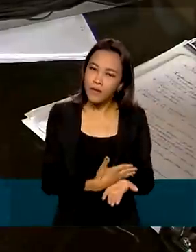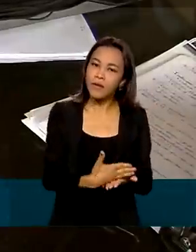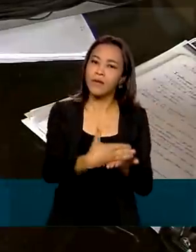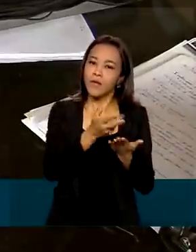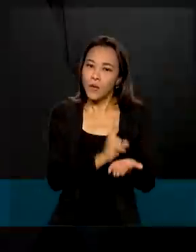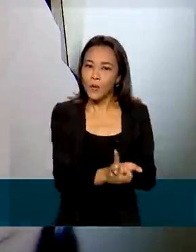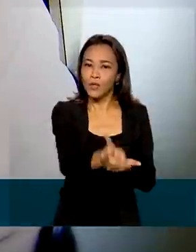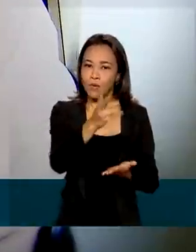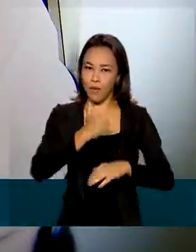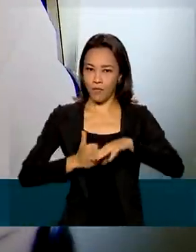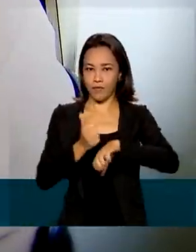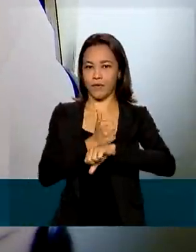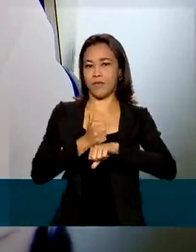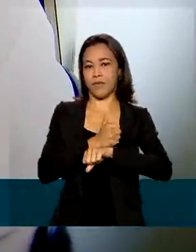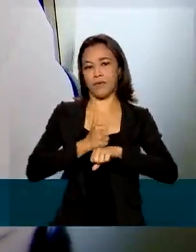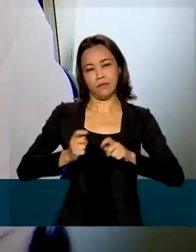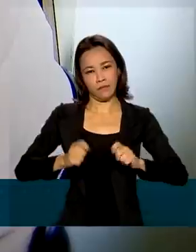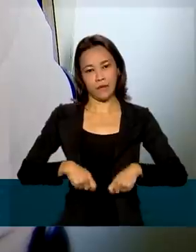profissionalmente.